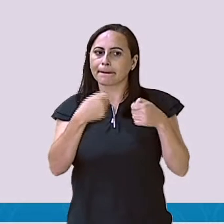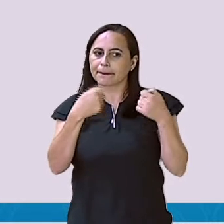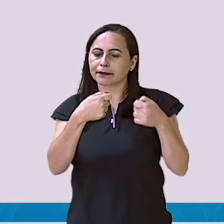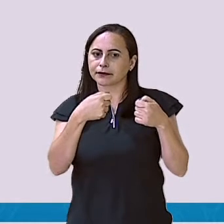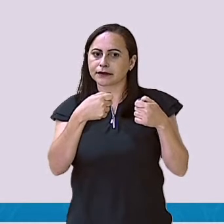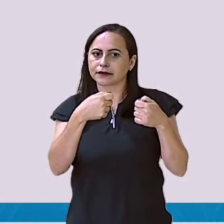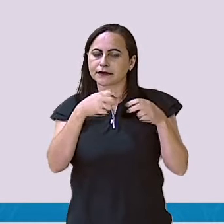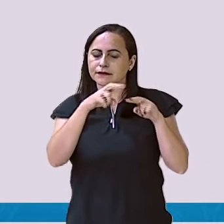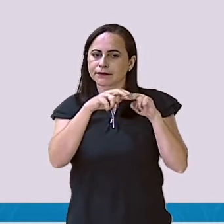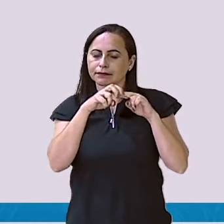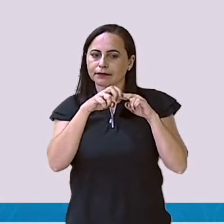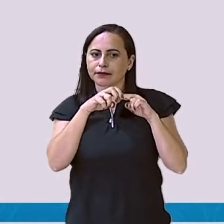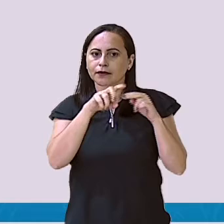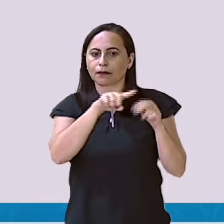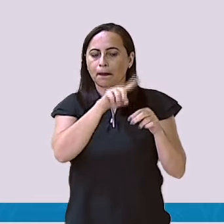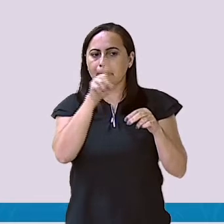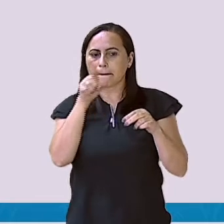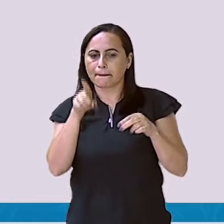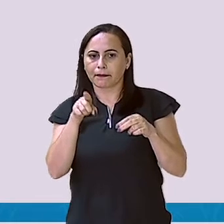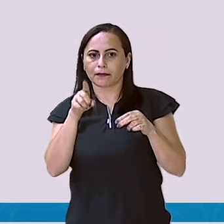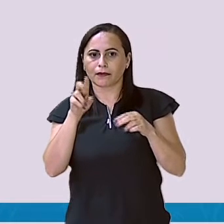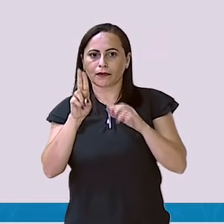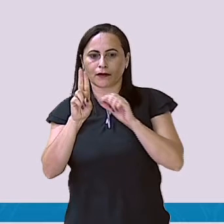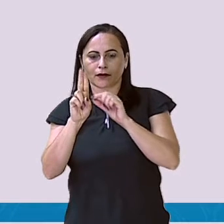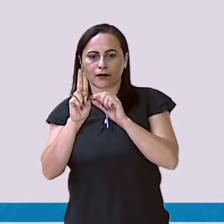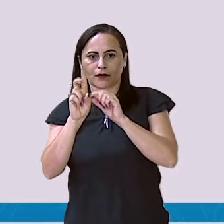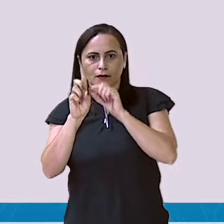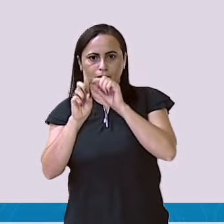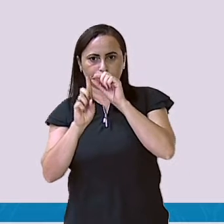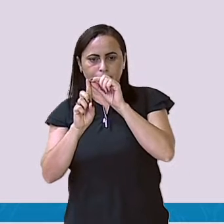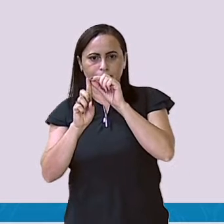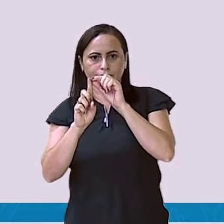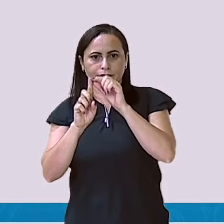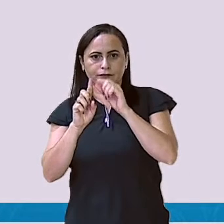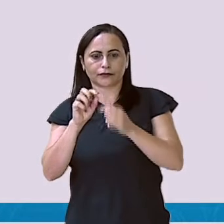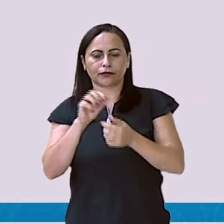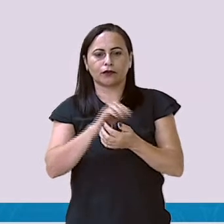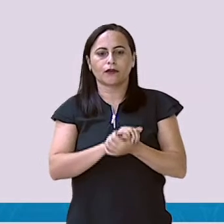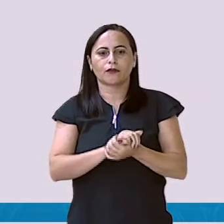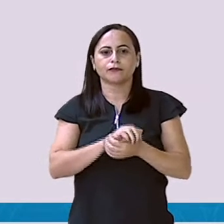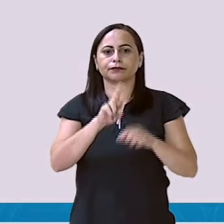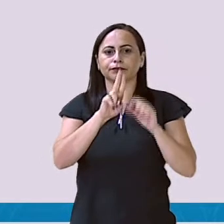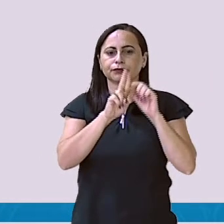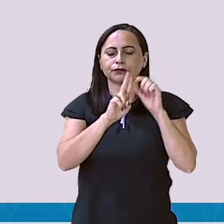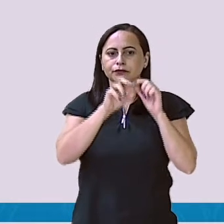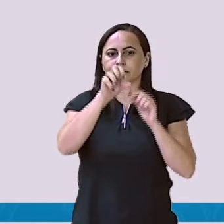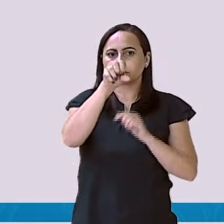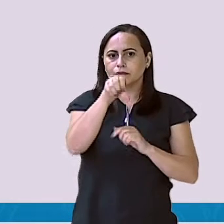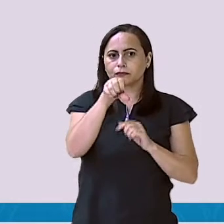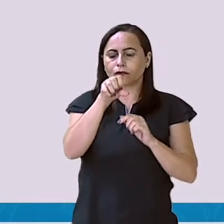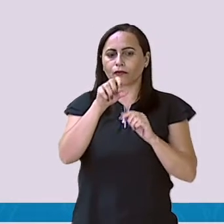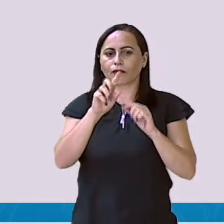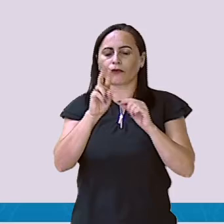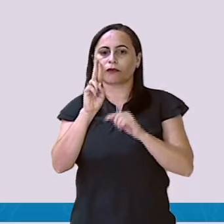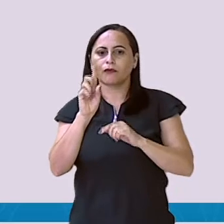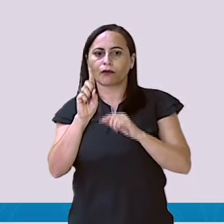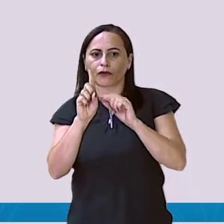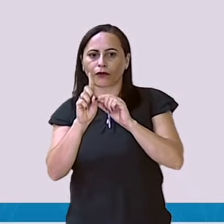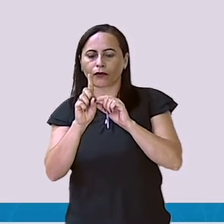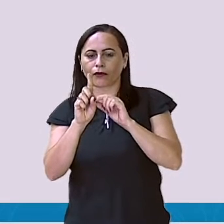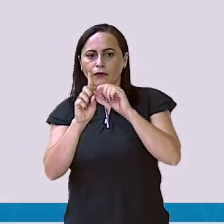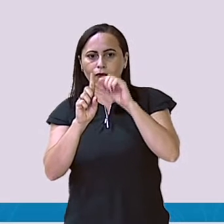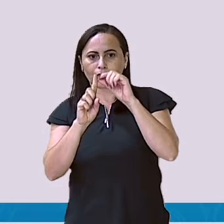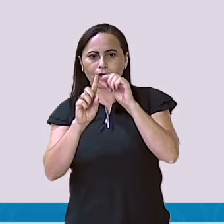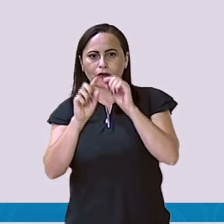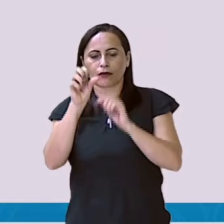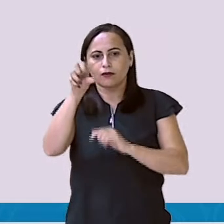também vai emprestar para a minha unidade. Então, a dezena vai ficar 9. E a minha unidade, 10.